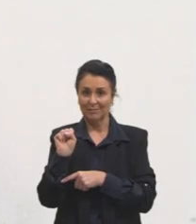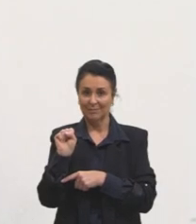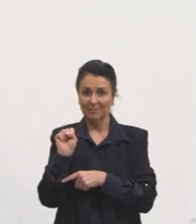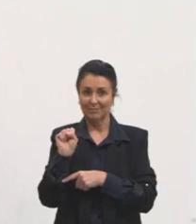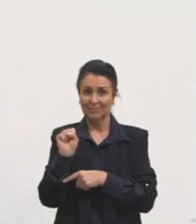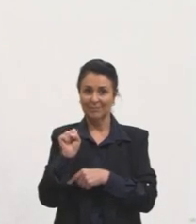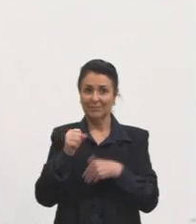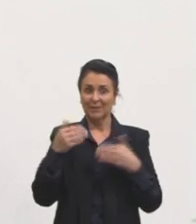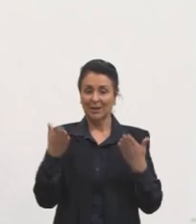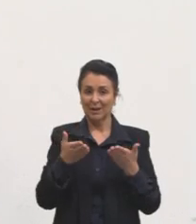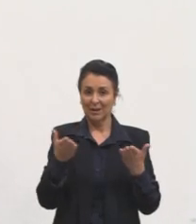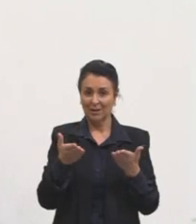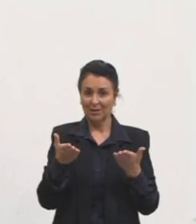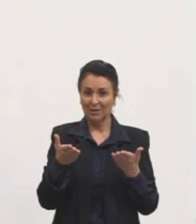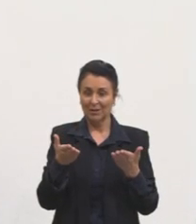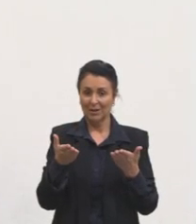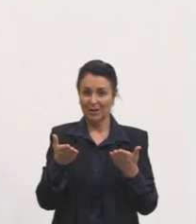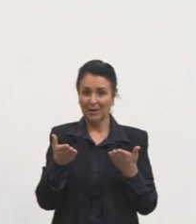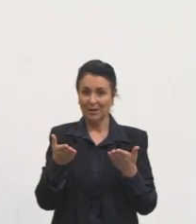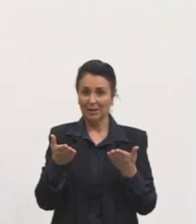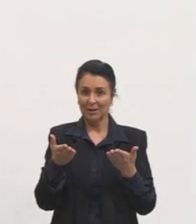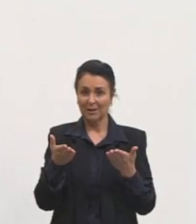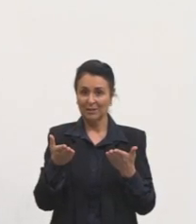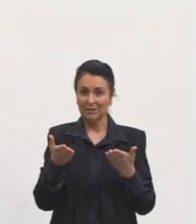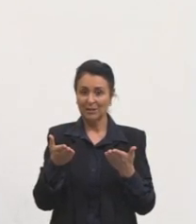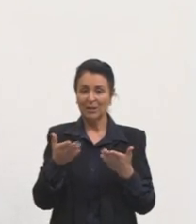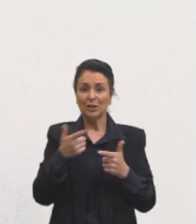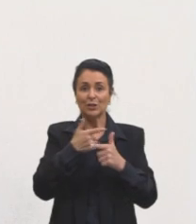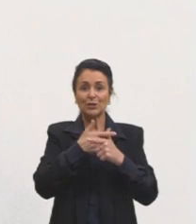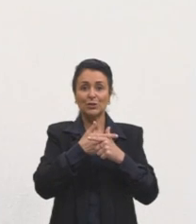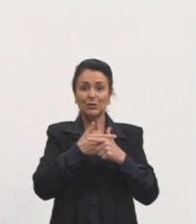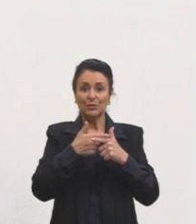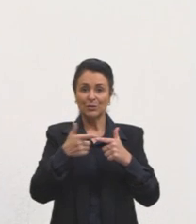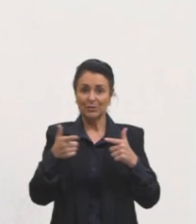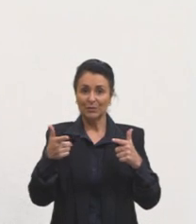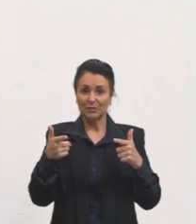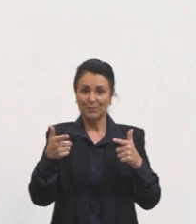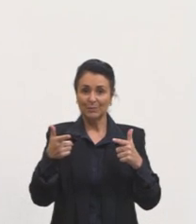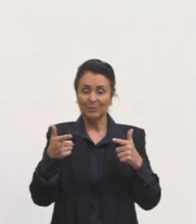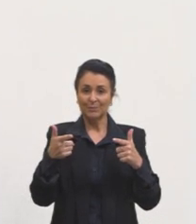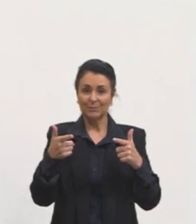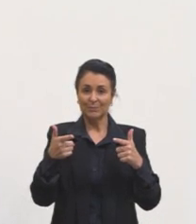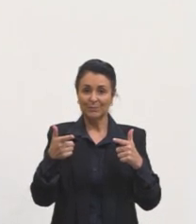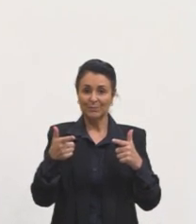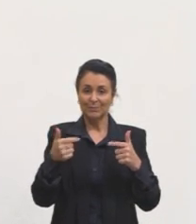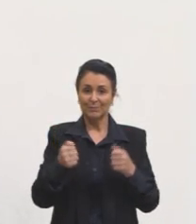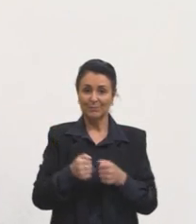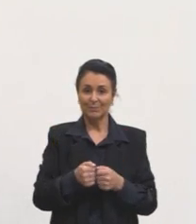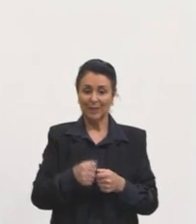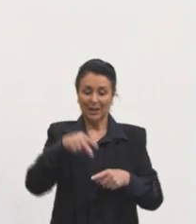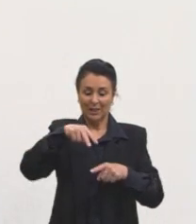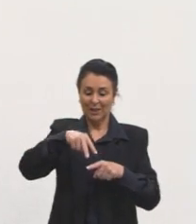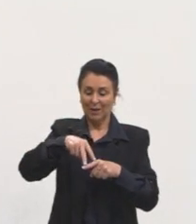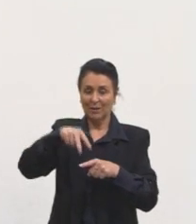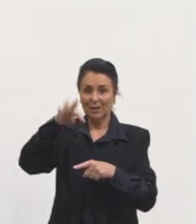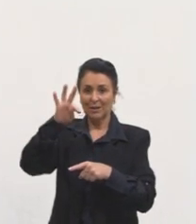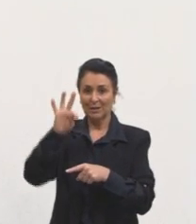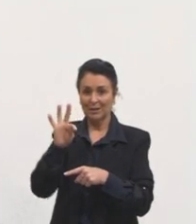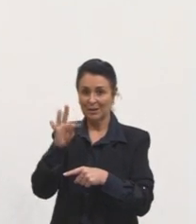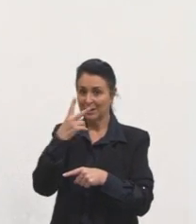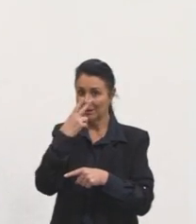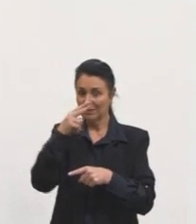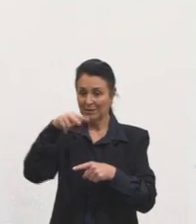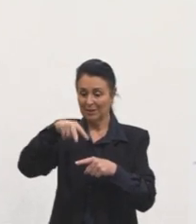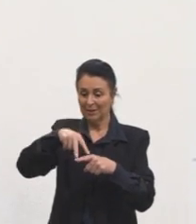Agora, a gente vai passar esse aqui dividindo, tá? Vai ficar delta T igual a